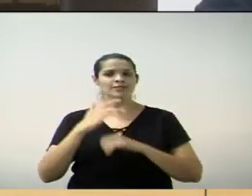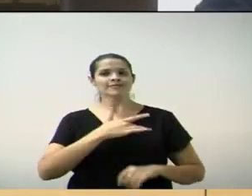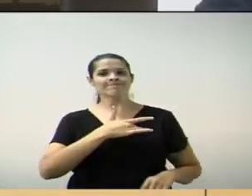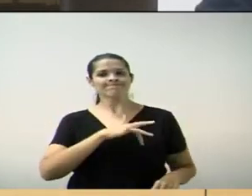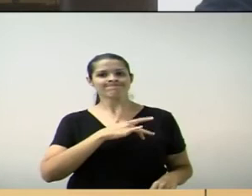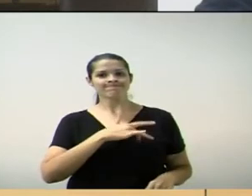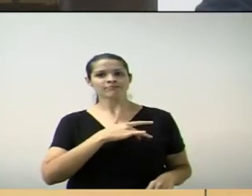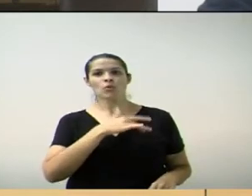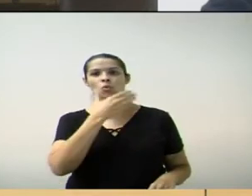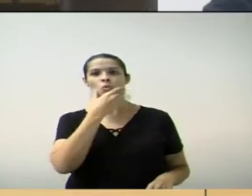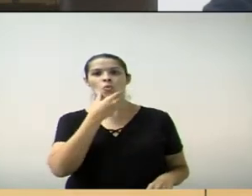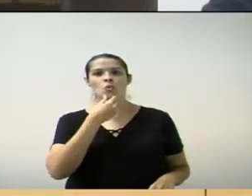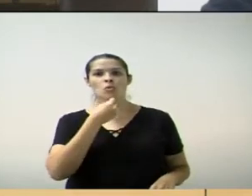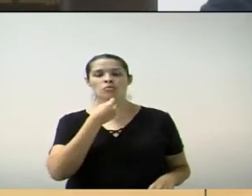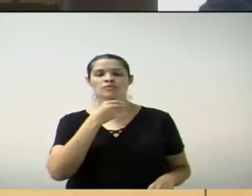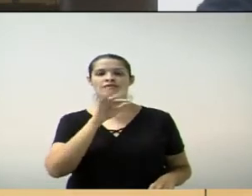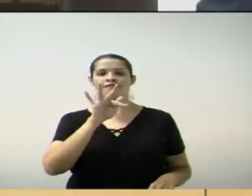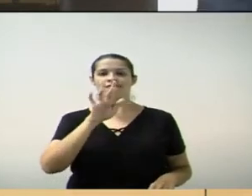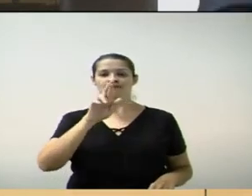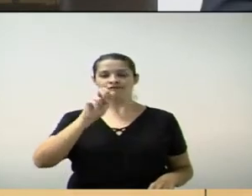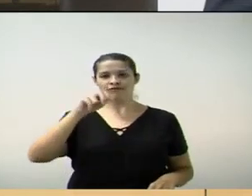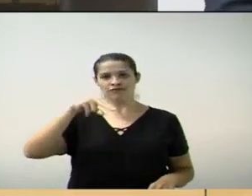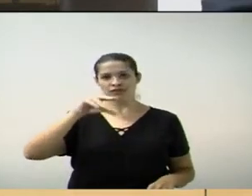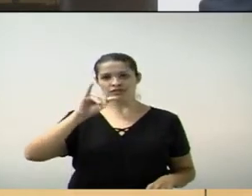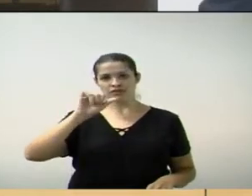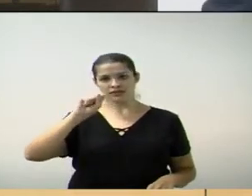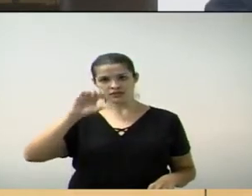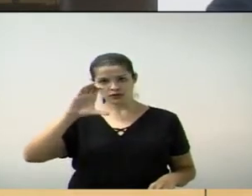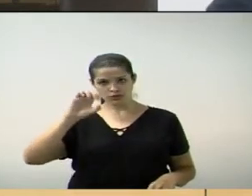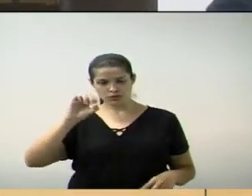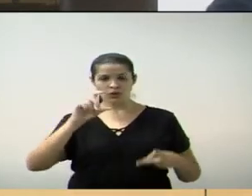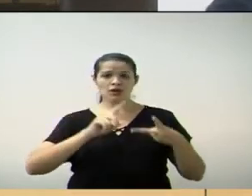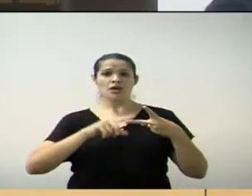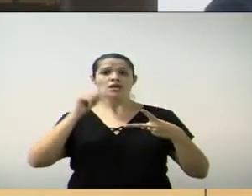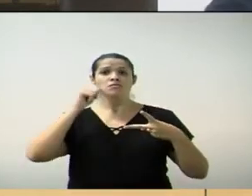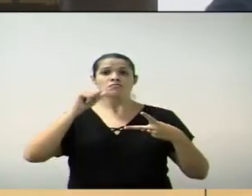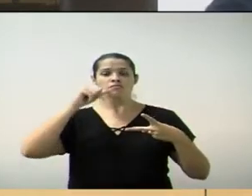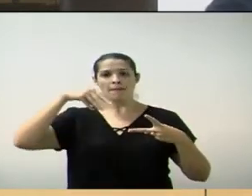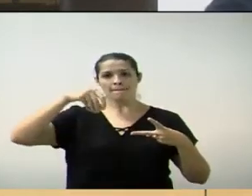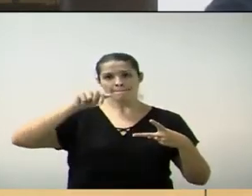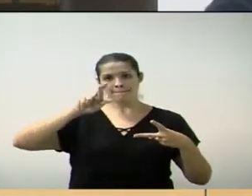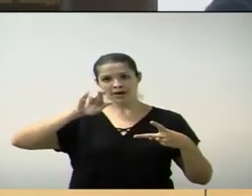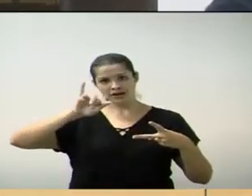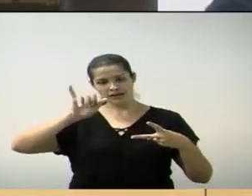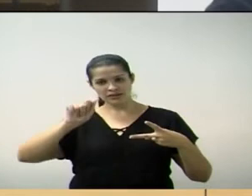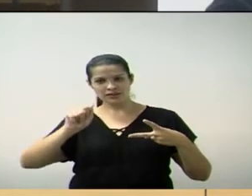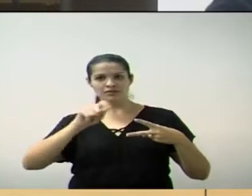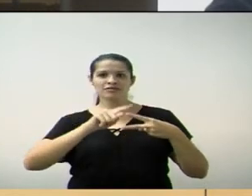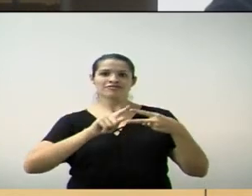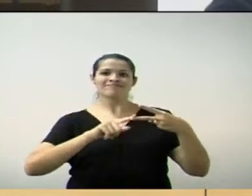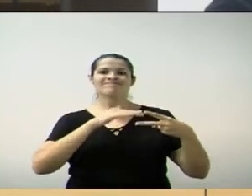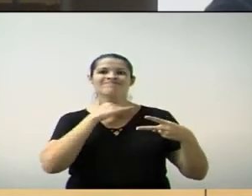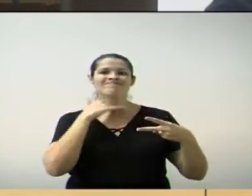do senhor Francisco Henrique Alencar Filho e da senhora Maria Sílvia Vedovelo Diebe.